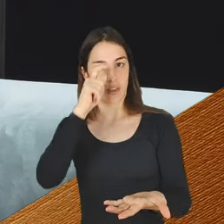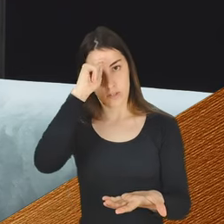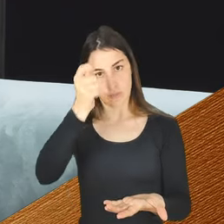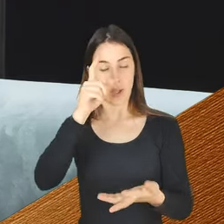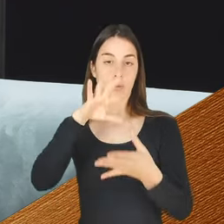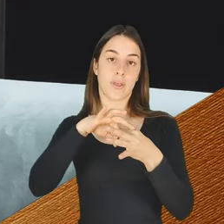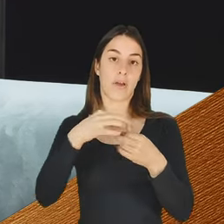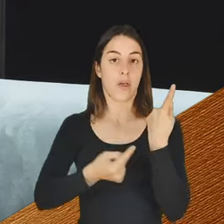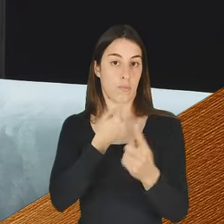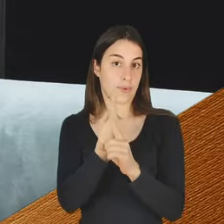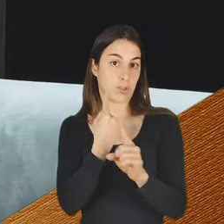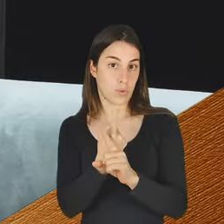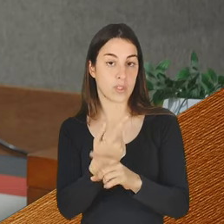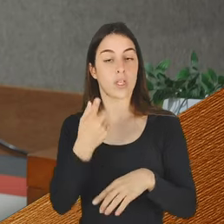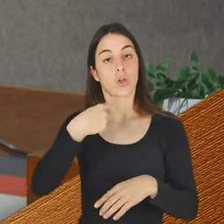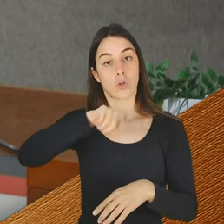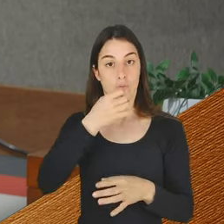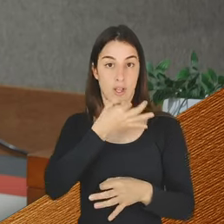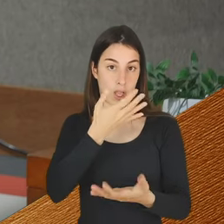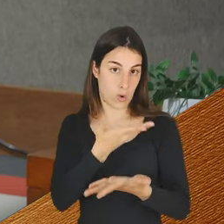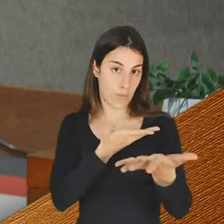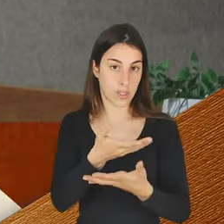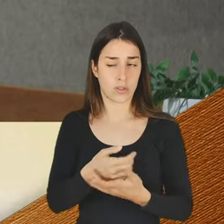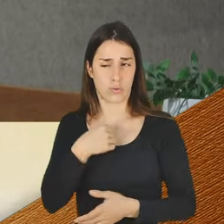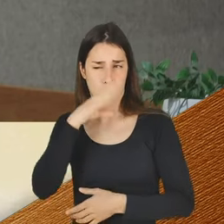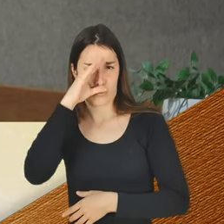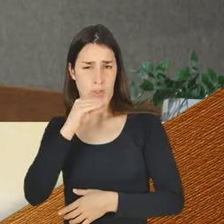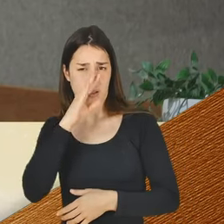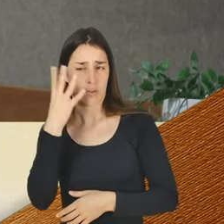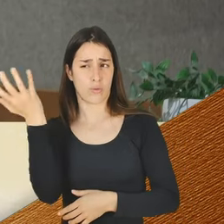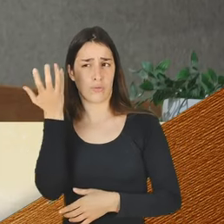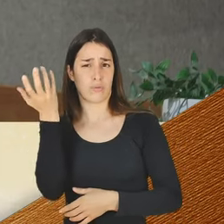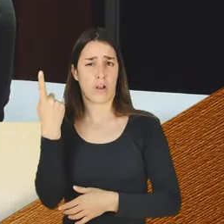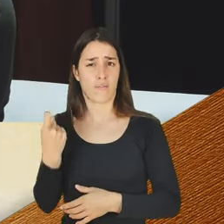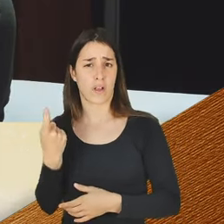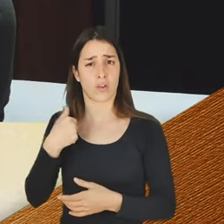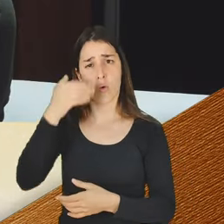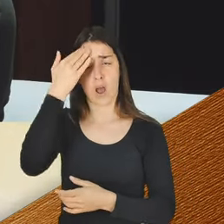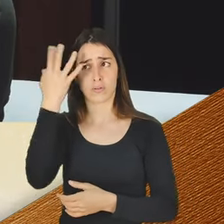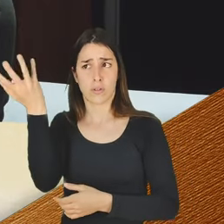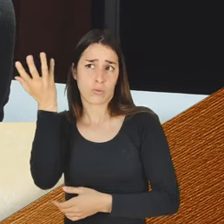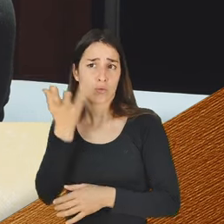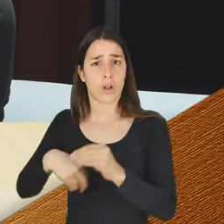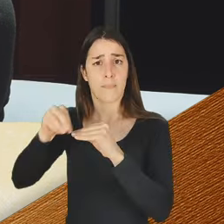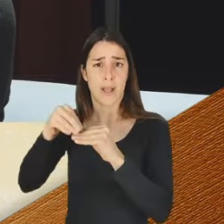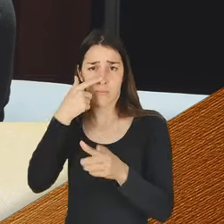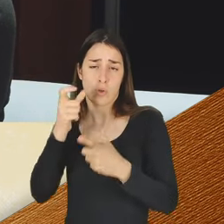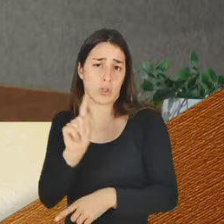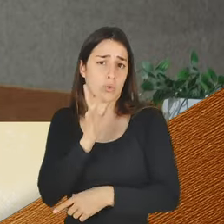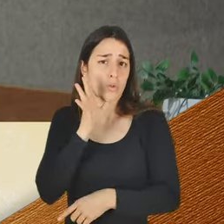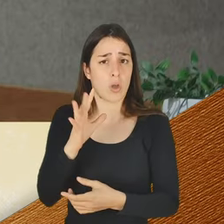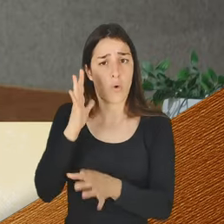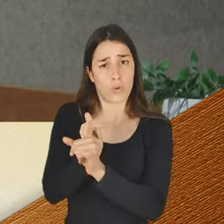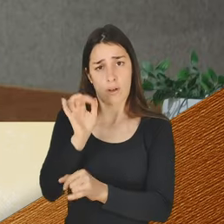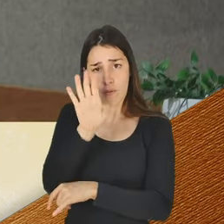que abordou e que vamos abordar nesta conversa. Não sei se é uma falta de cultura. Aliás, até acho que é mais cultura. As pessoas não sabiam bem dizer de outra forma e parece que ficou